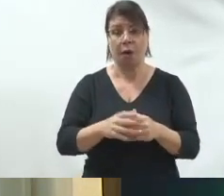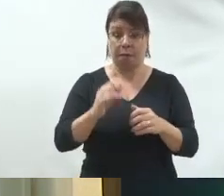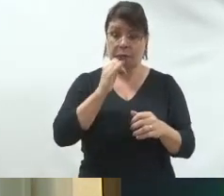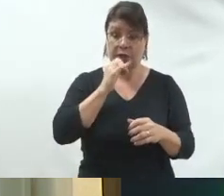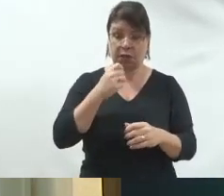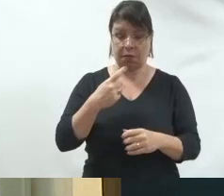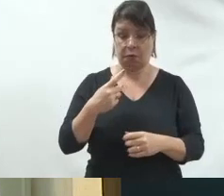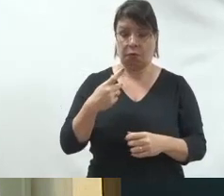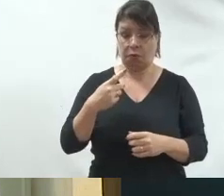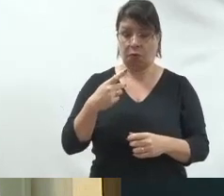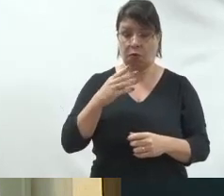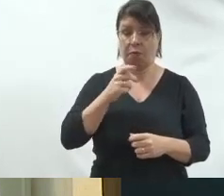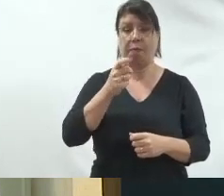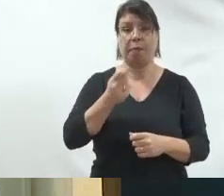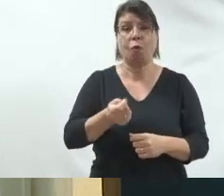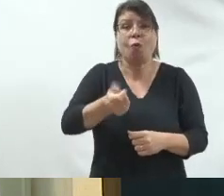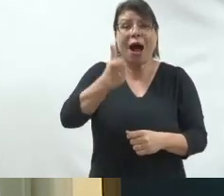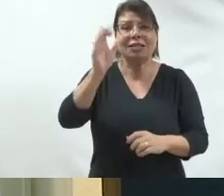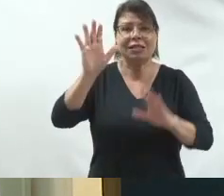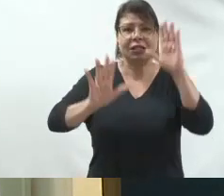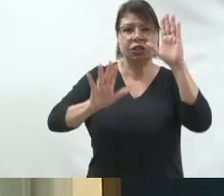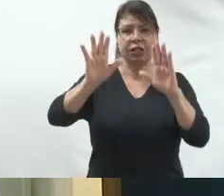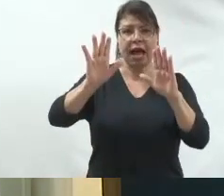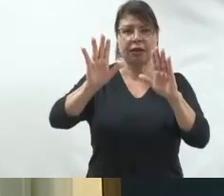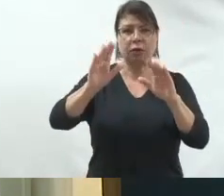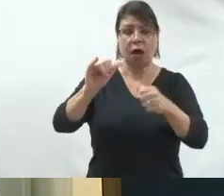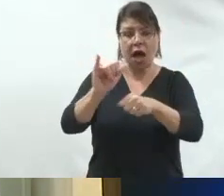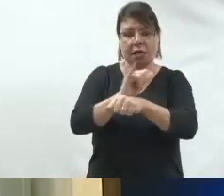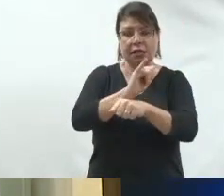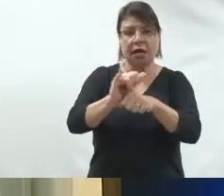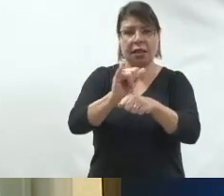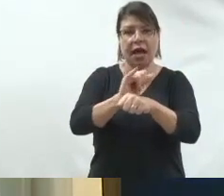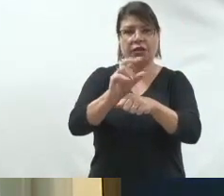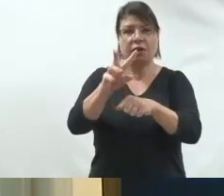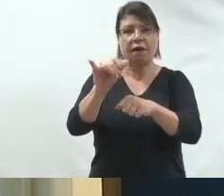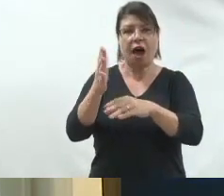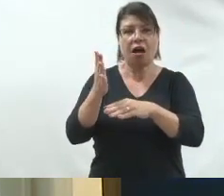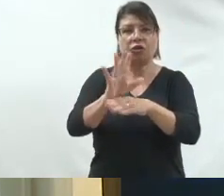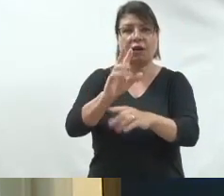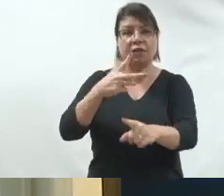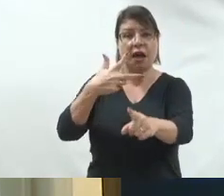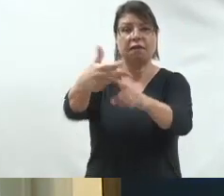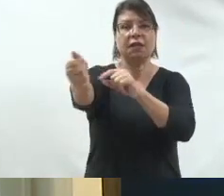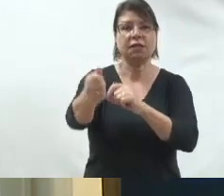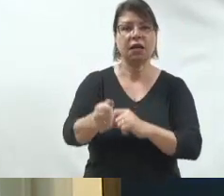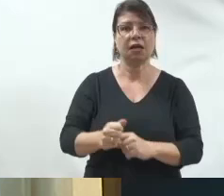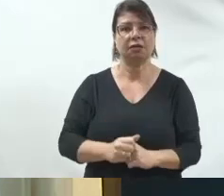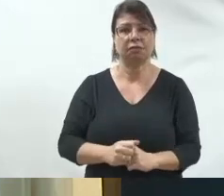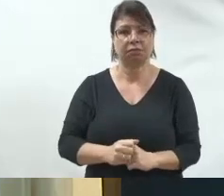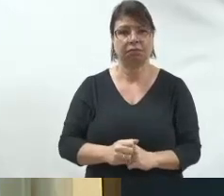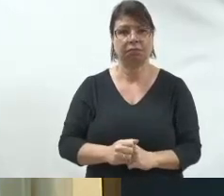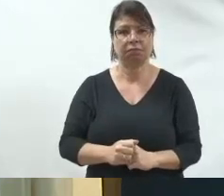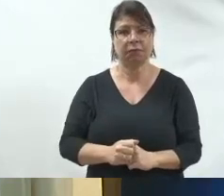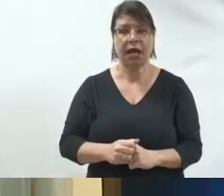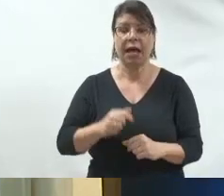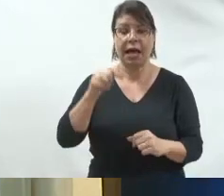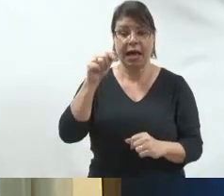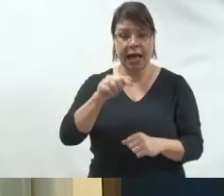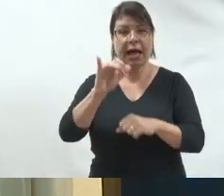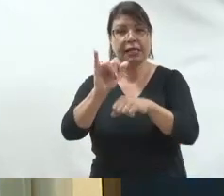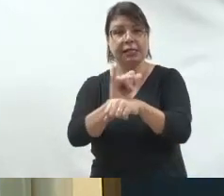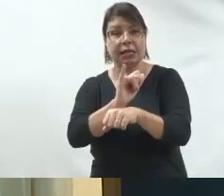-candidato e torná-lo candidato e torná-lo eleito. Então, esse é o transcurso da estratégia